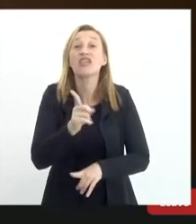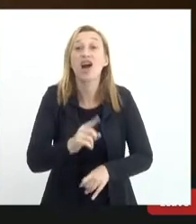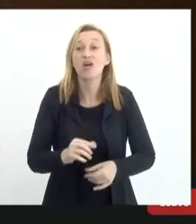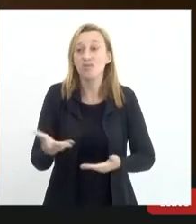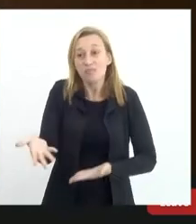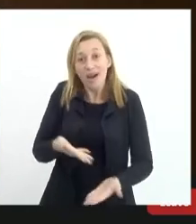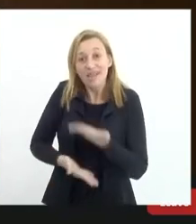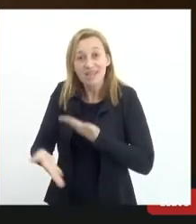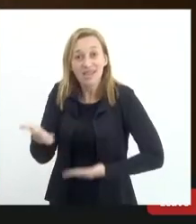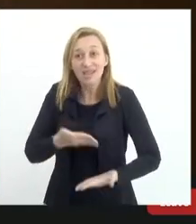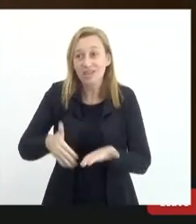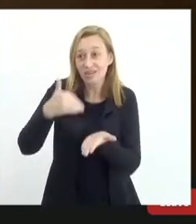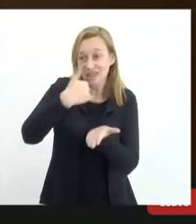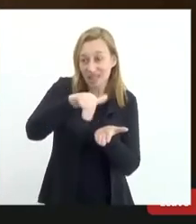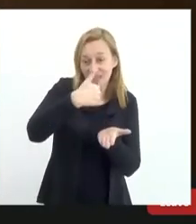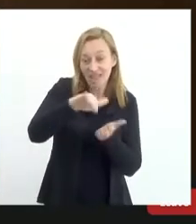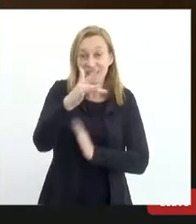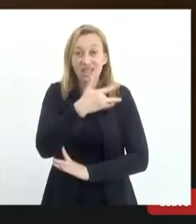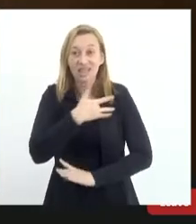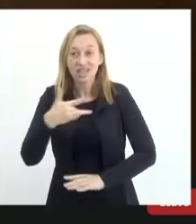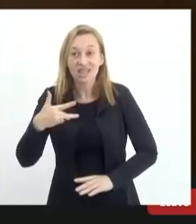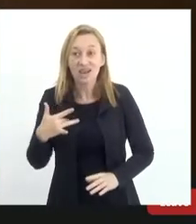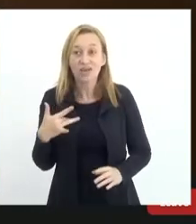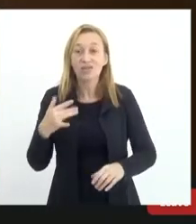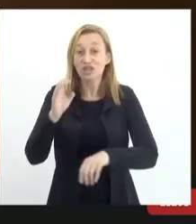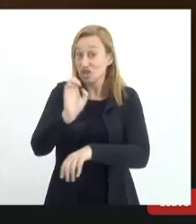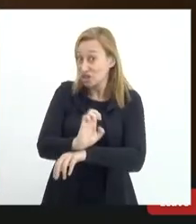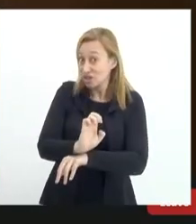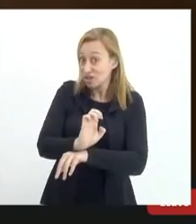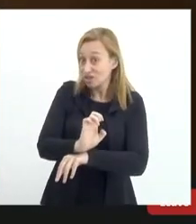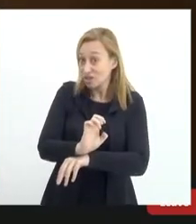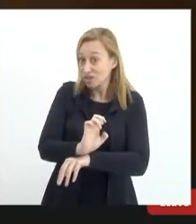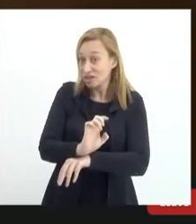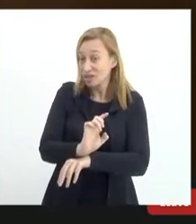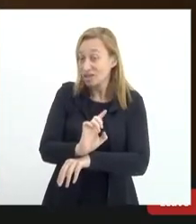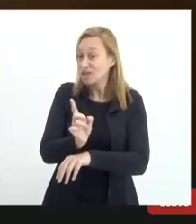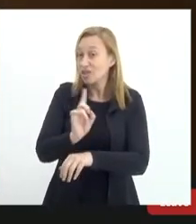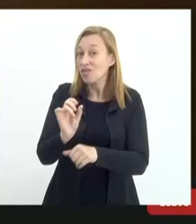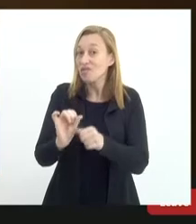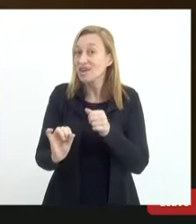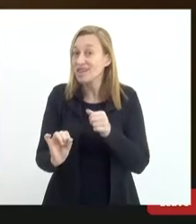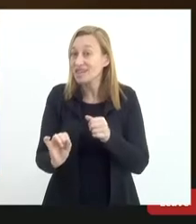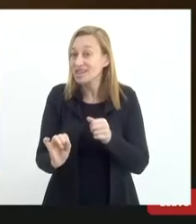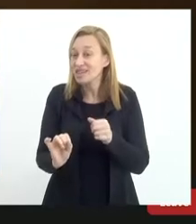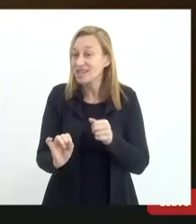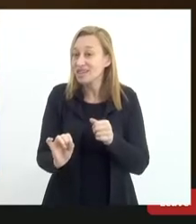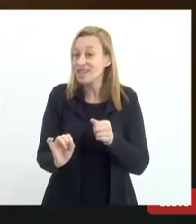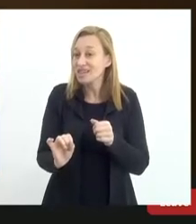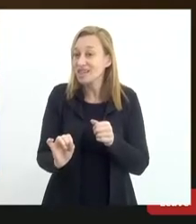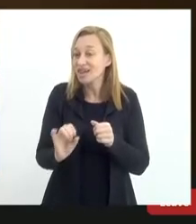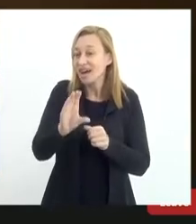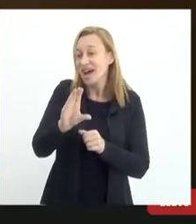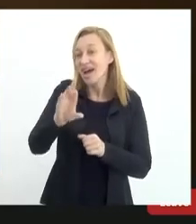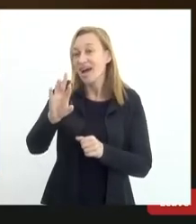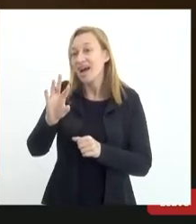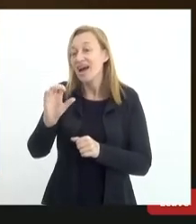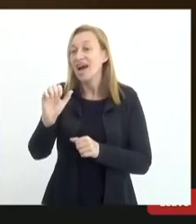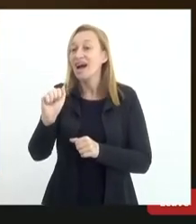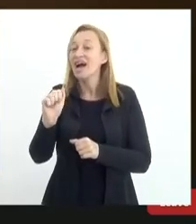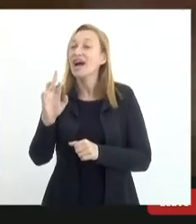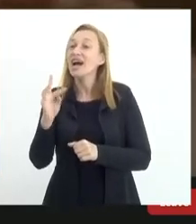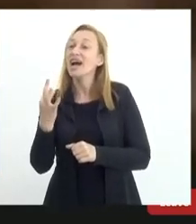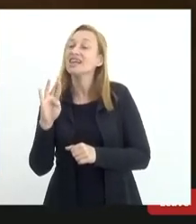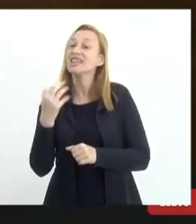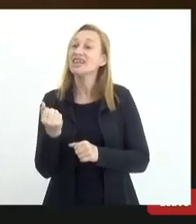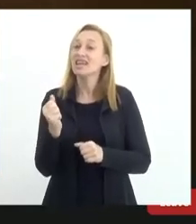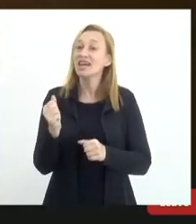parceria com a Secretaria de Saúde Estadual, não fazer esta cartilha e levar